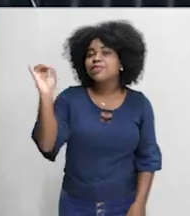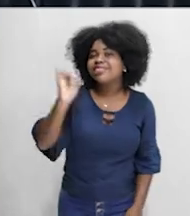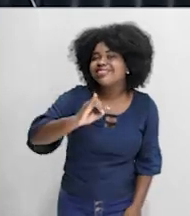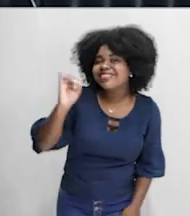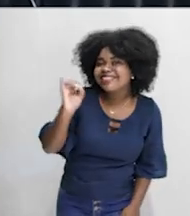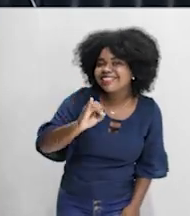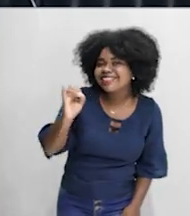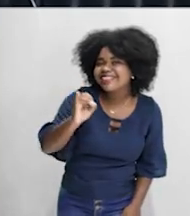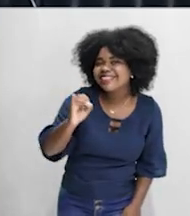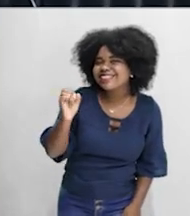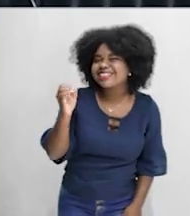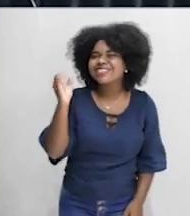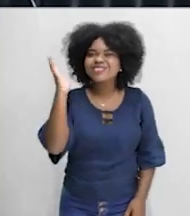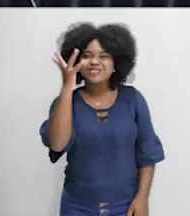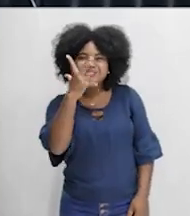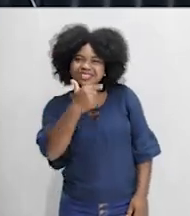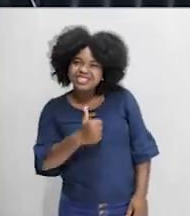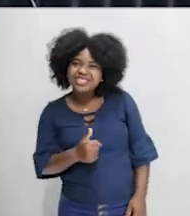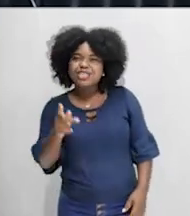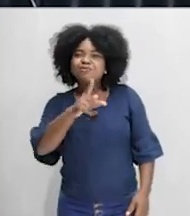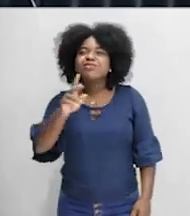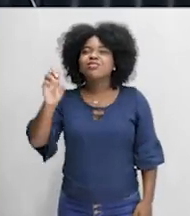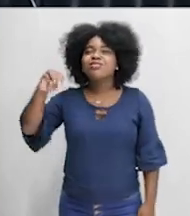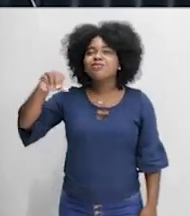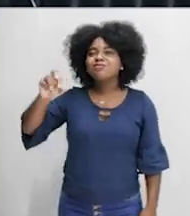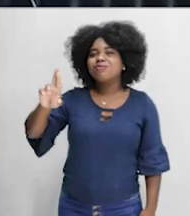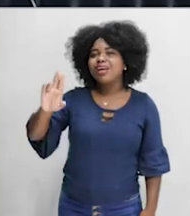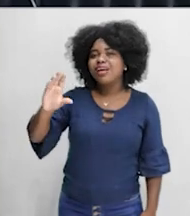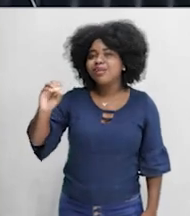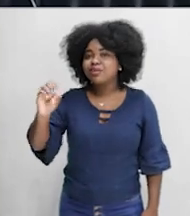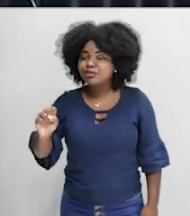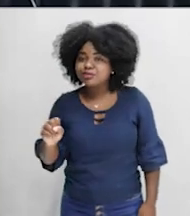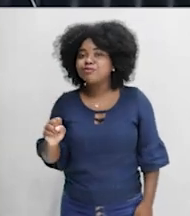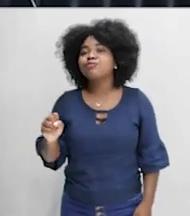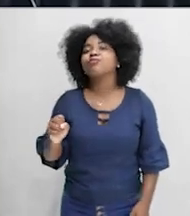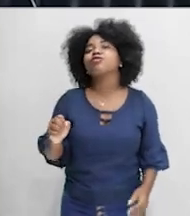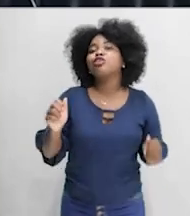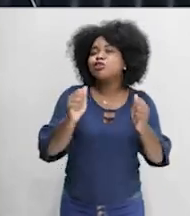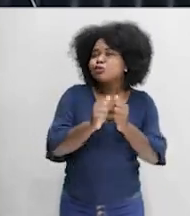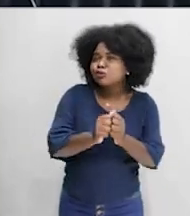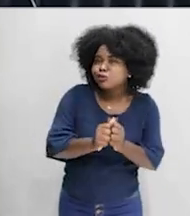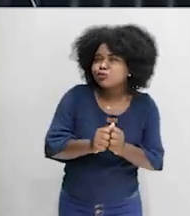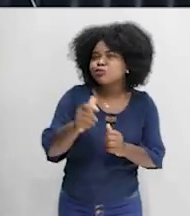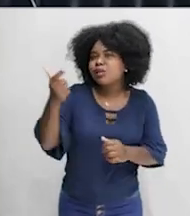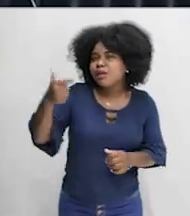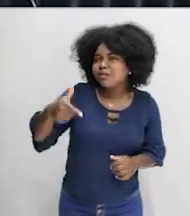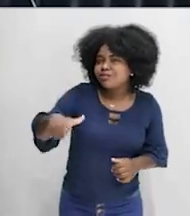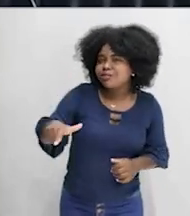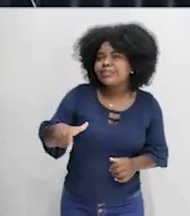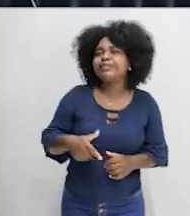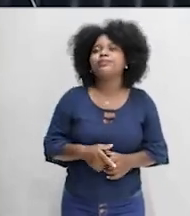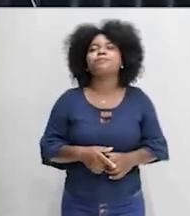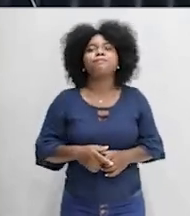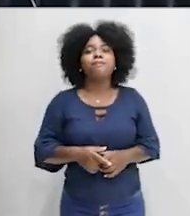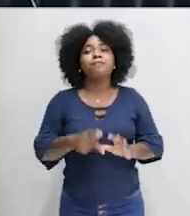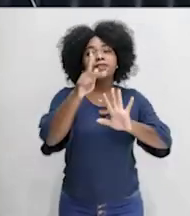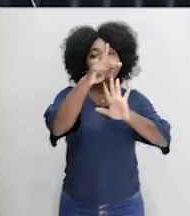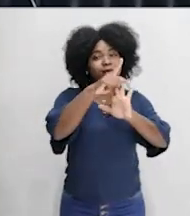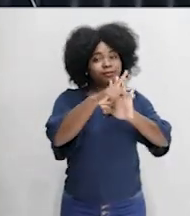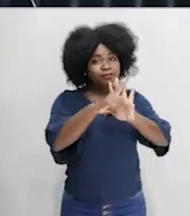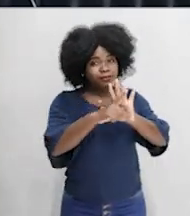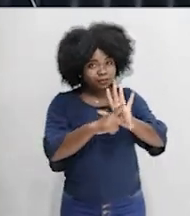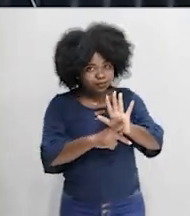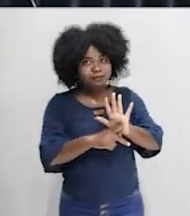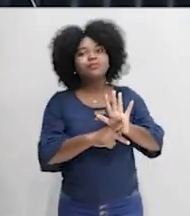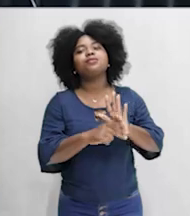Fala galerinha bonita, professor Marcos Cunha com vocês mais uma vez nesse belo, nesse lindo projeto